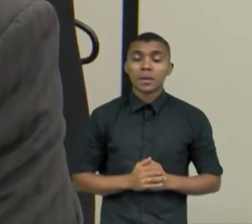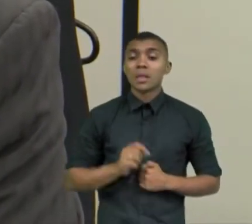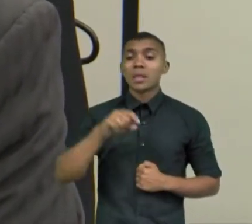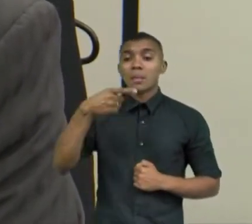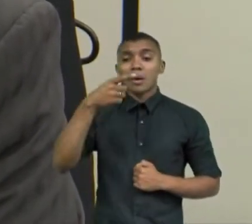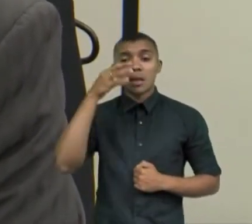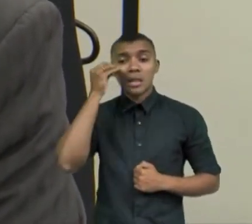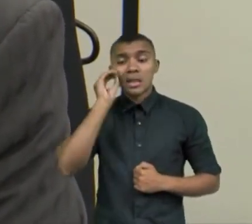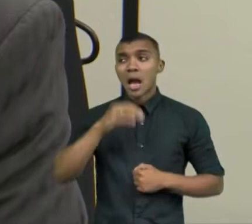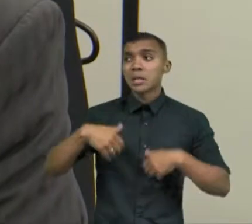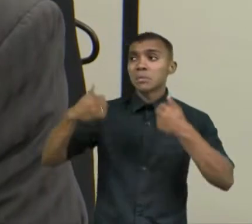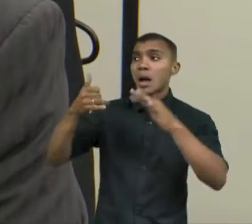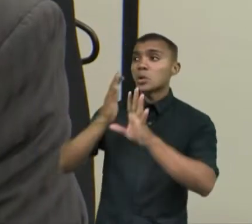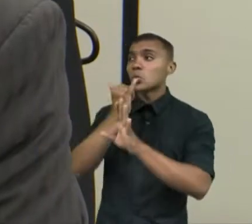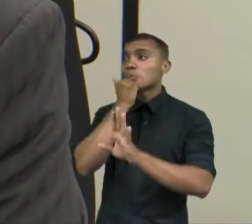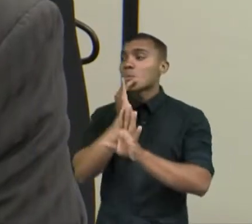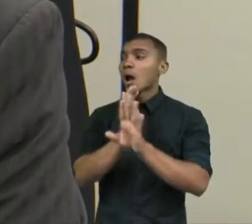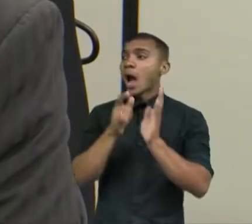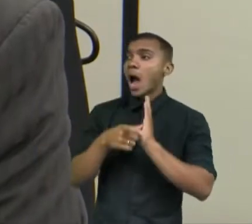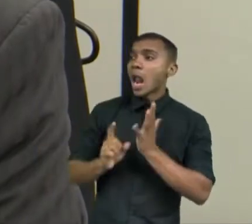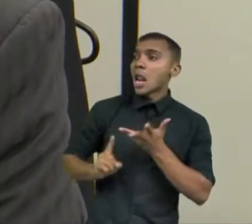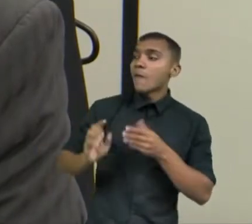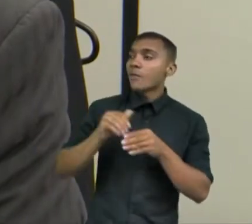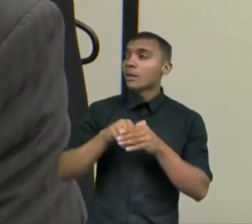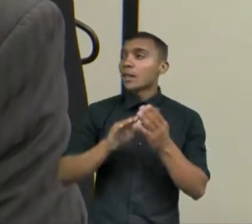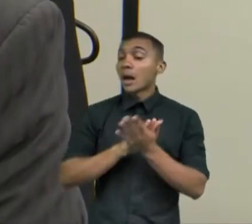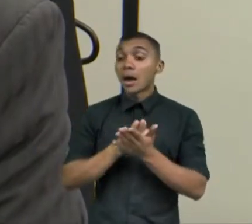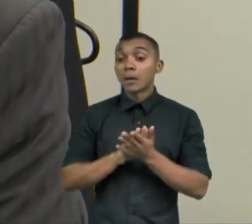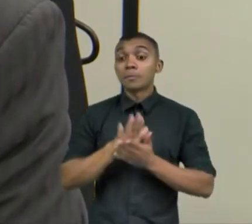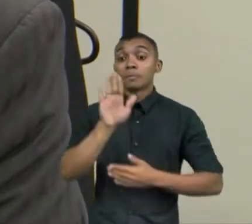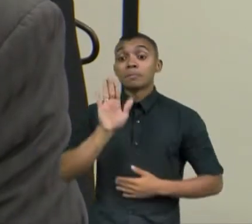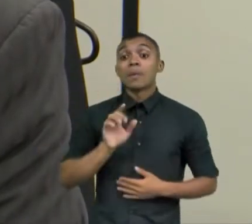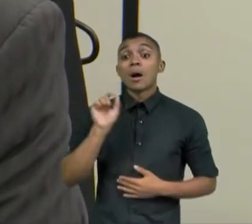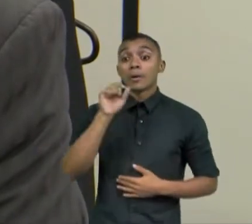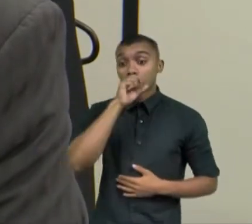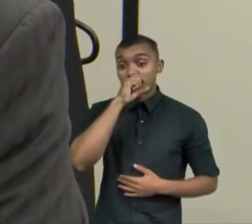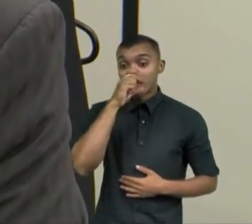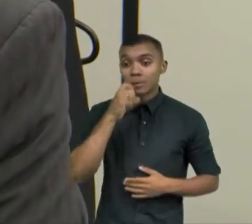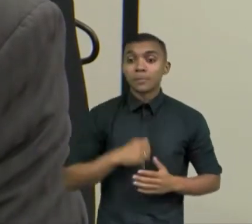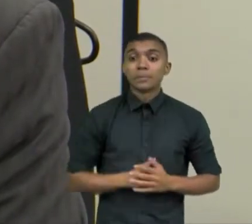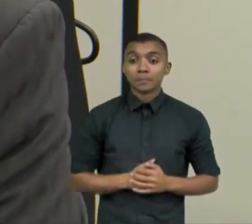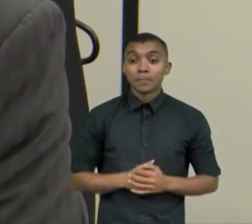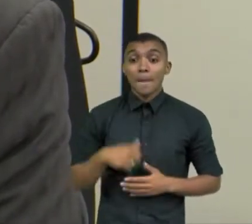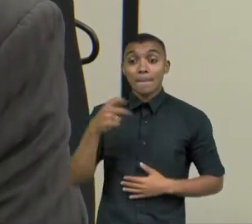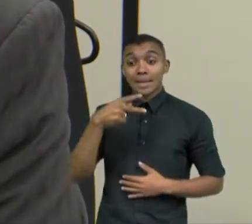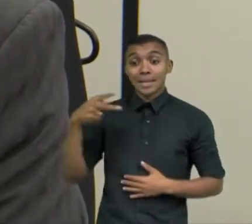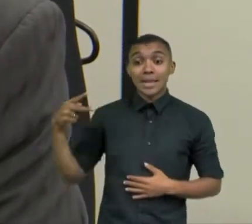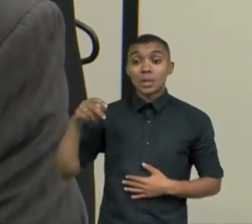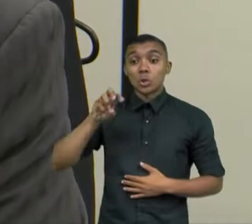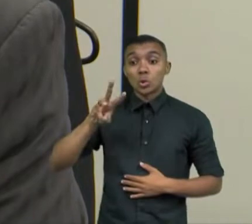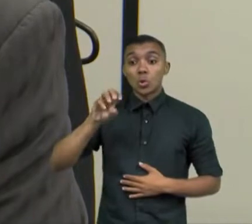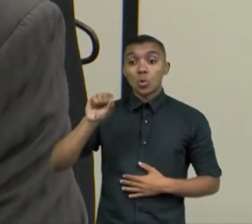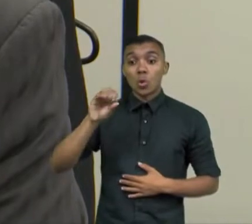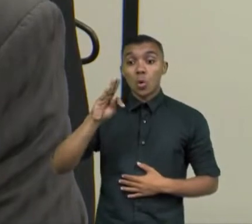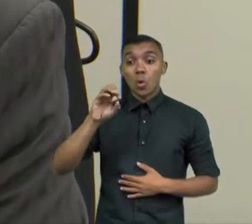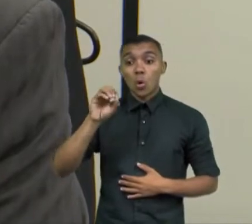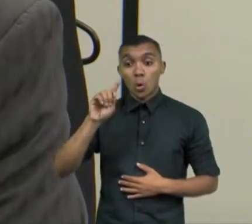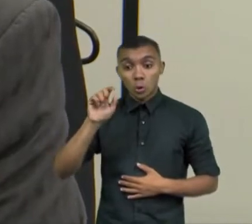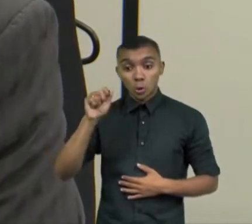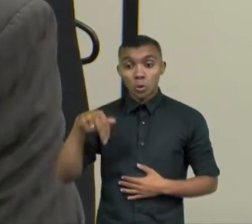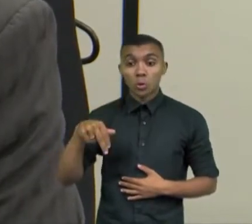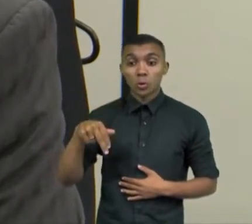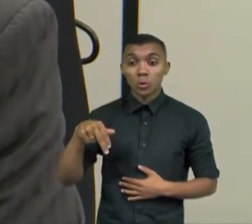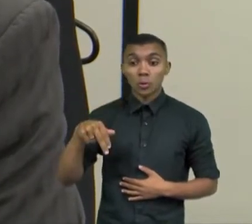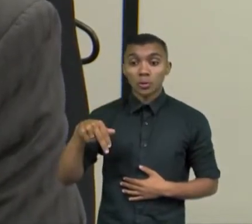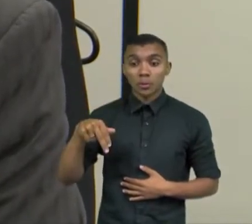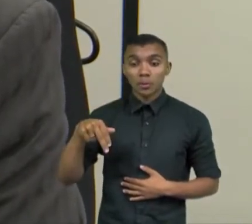conta com seu chefe político. Com a queda do presidente Ostro Luiz e a não posse de